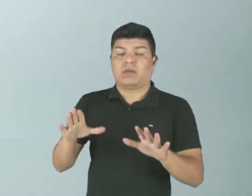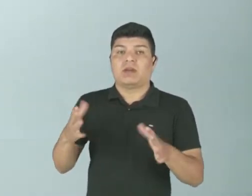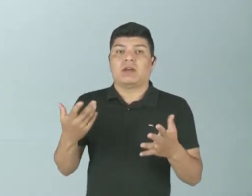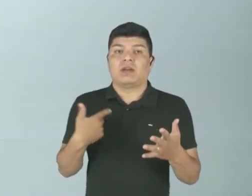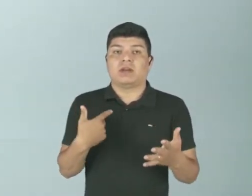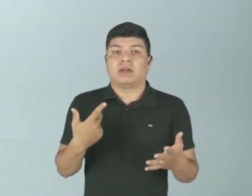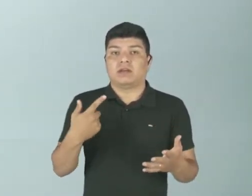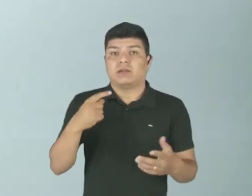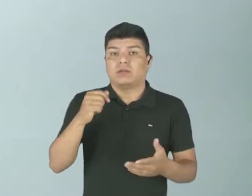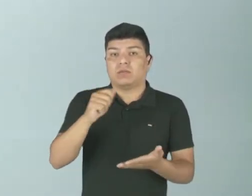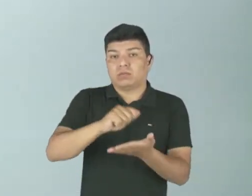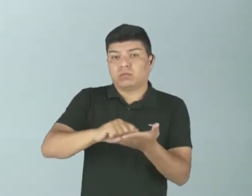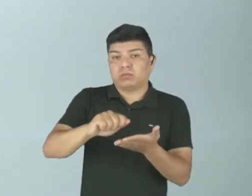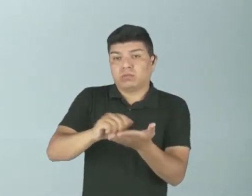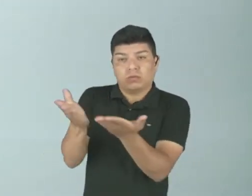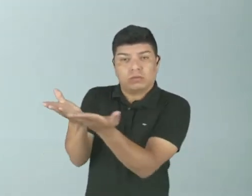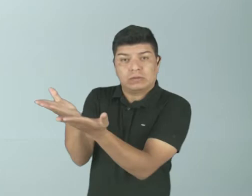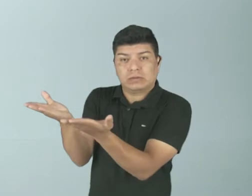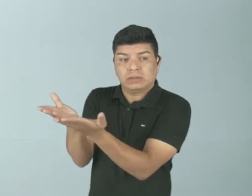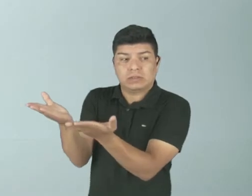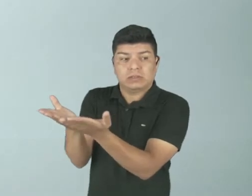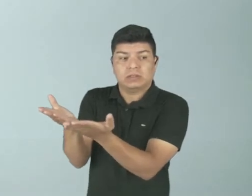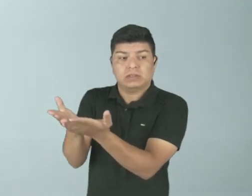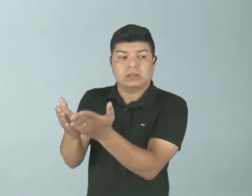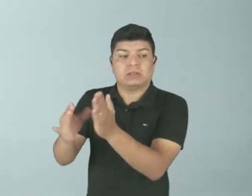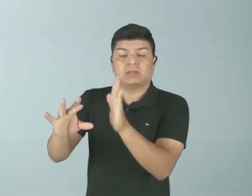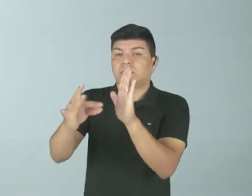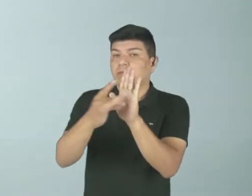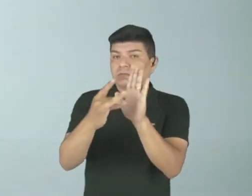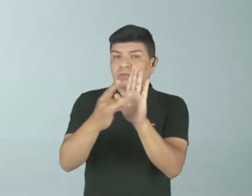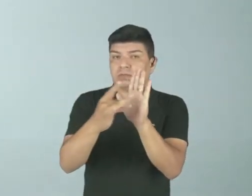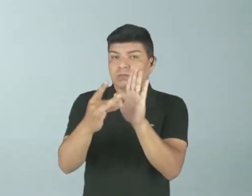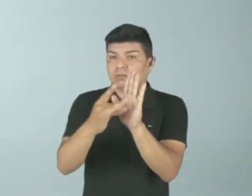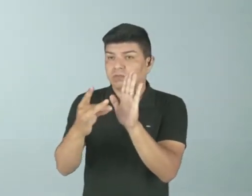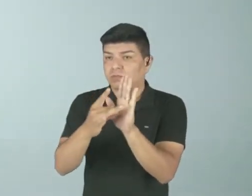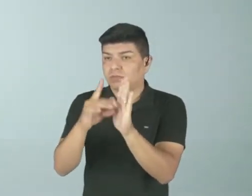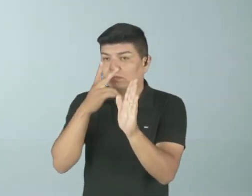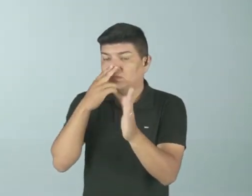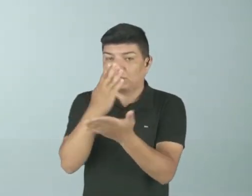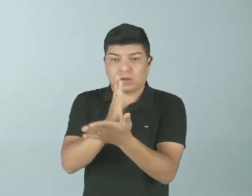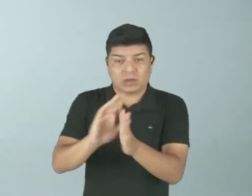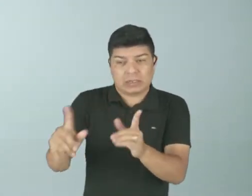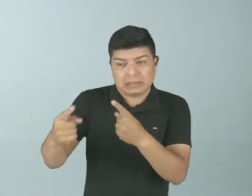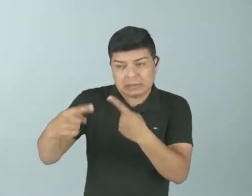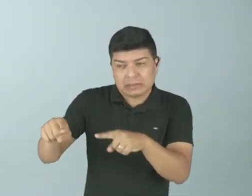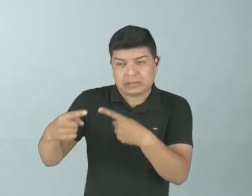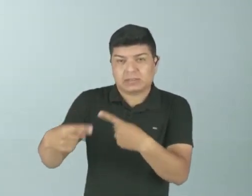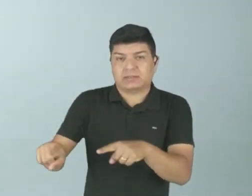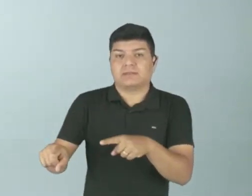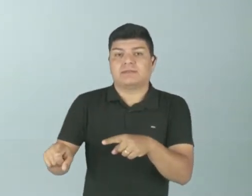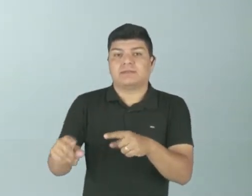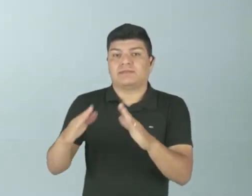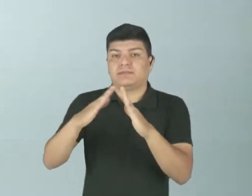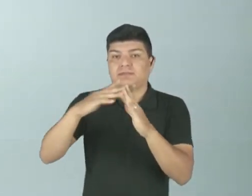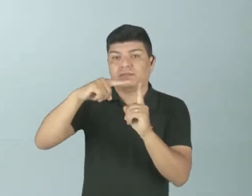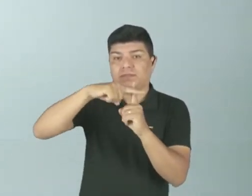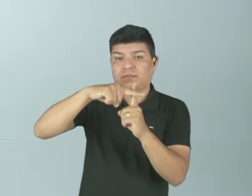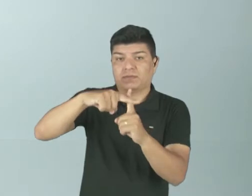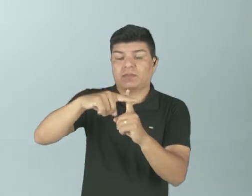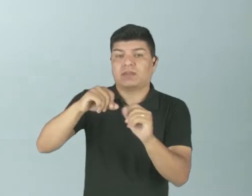ele oficializa o cristianismo como religião oficial. E aí cessa a perseguição. E a igreja vai se